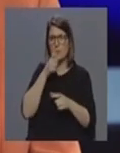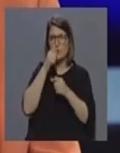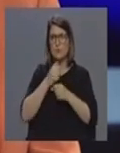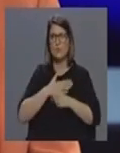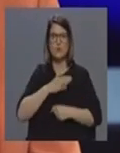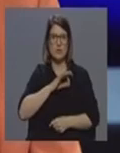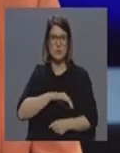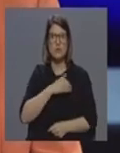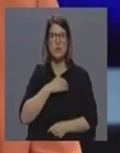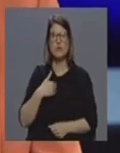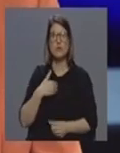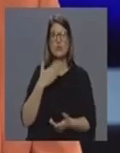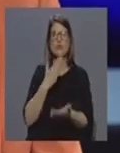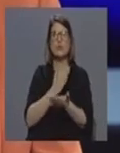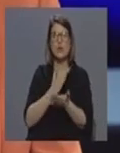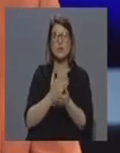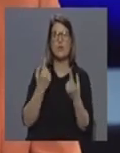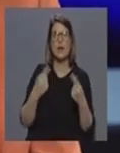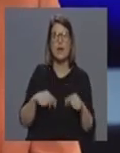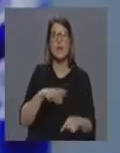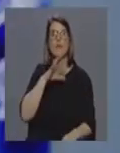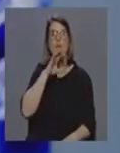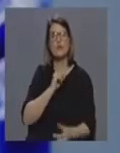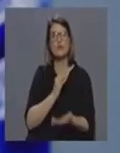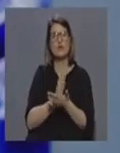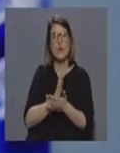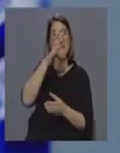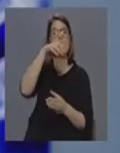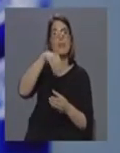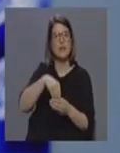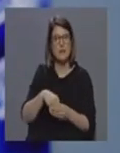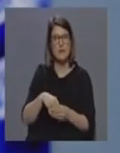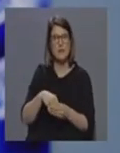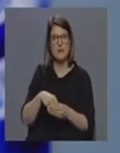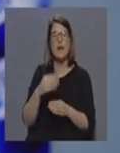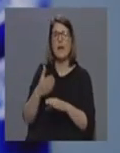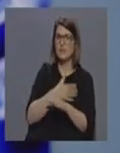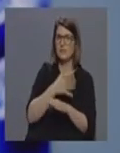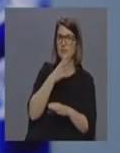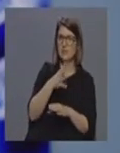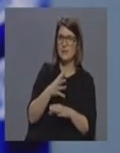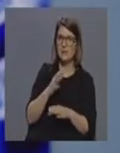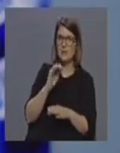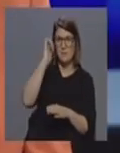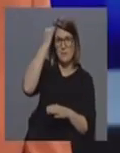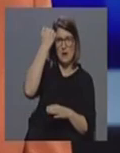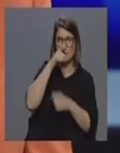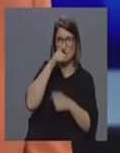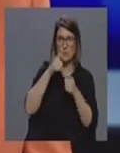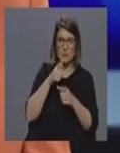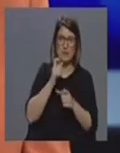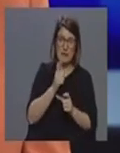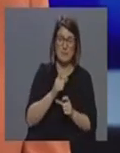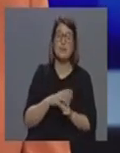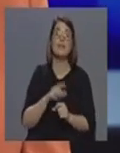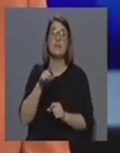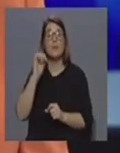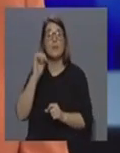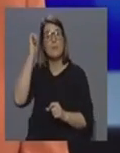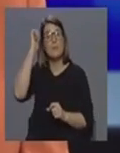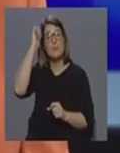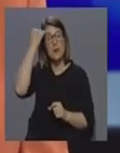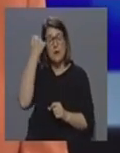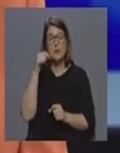saúde também têm filhos e também têm filhos na escola. eu não... Claro, eu falava há pouco do impacto também nos profissionais de